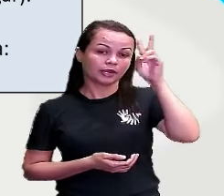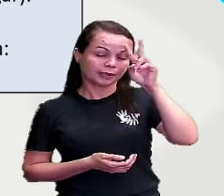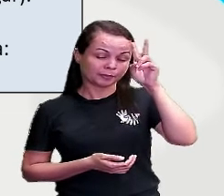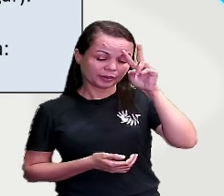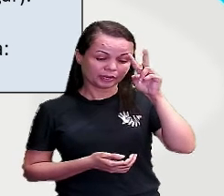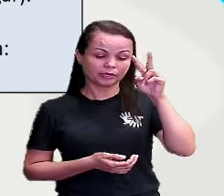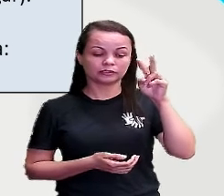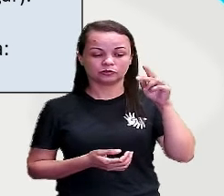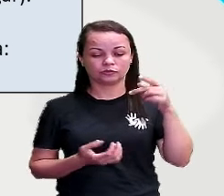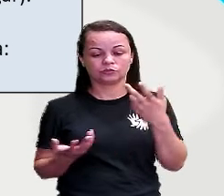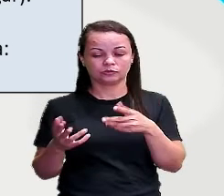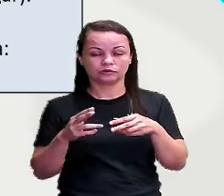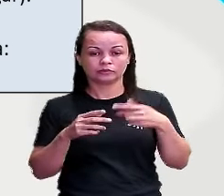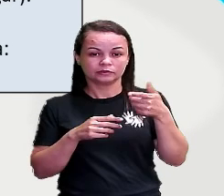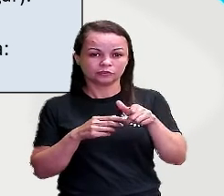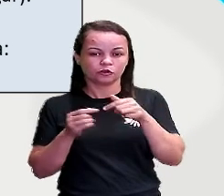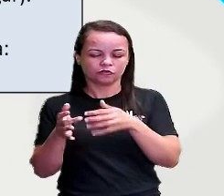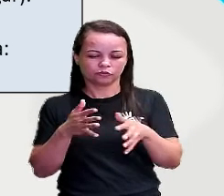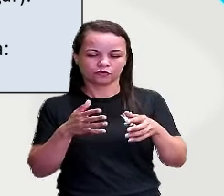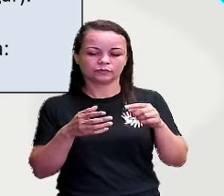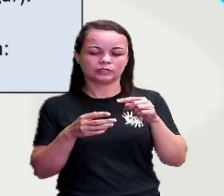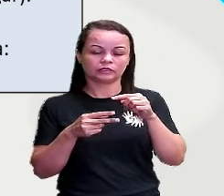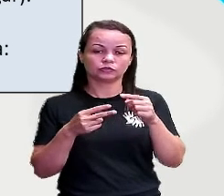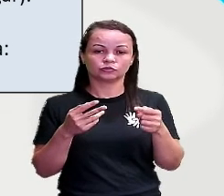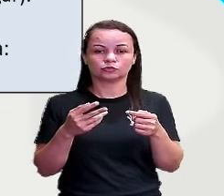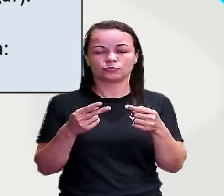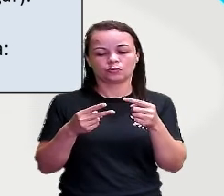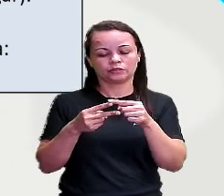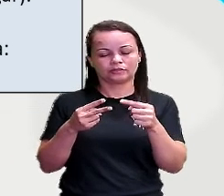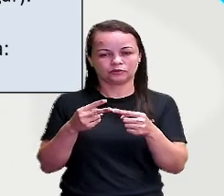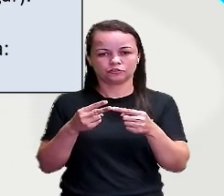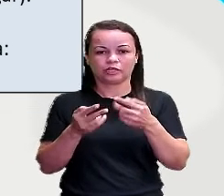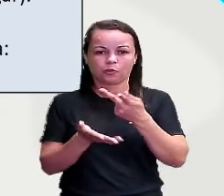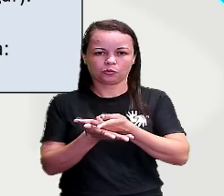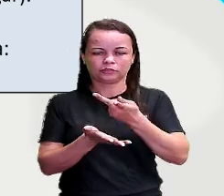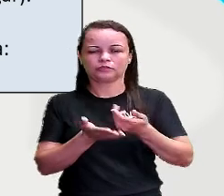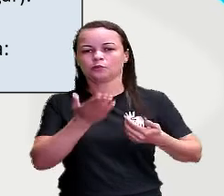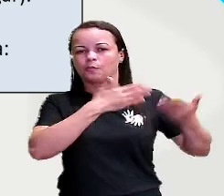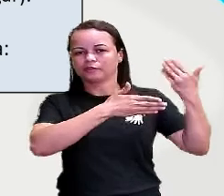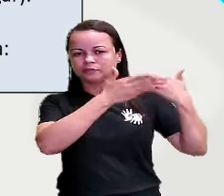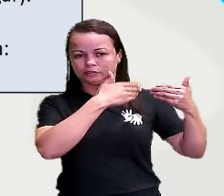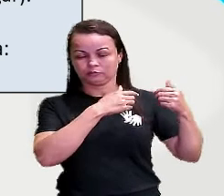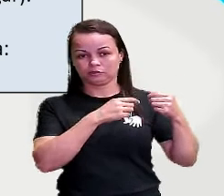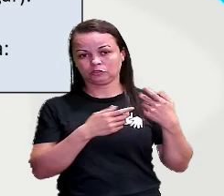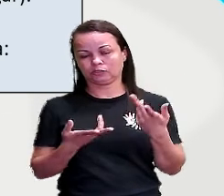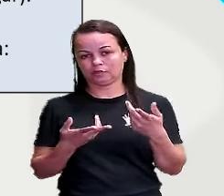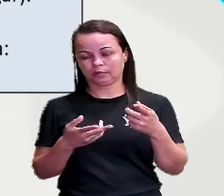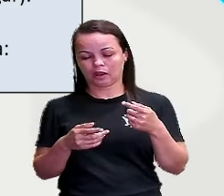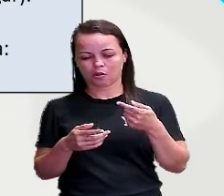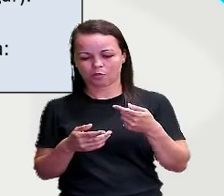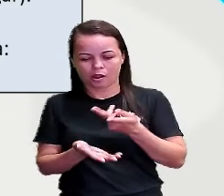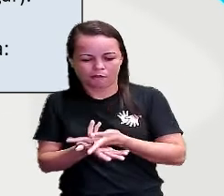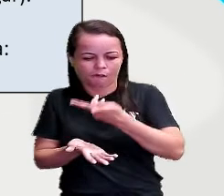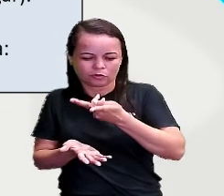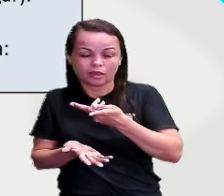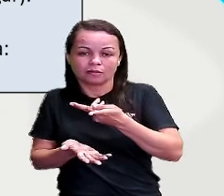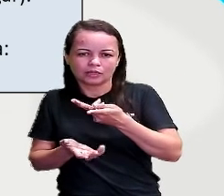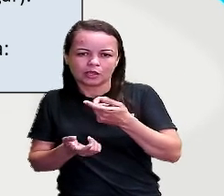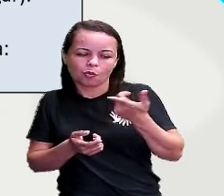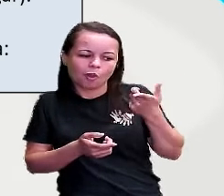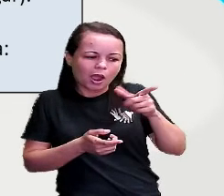mais que perfeito são duas ações que aconteceram aí no passado. Sendo que para uma acontecer, foi preciso que